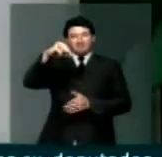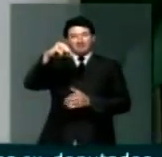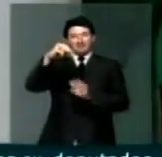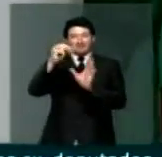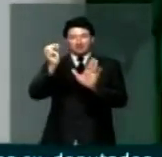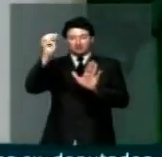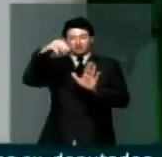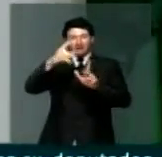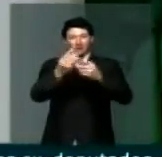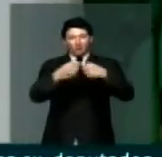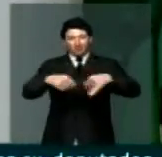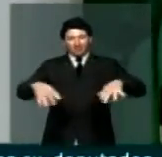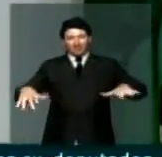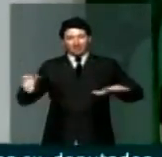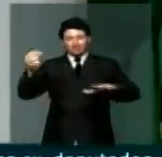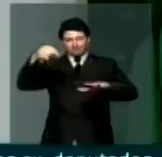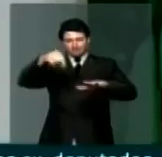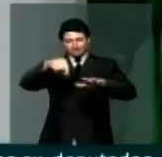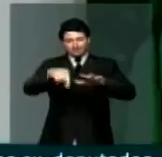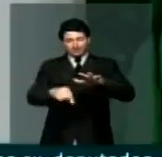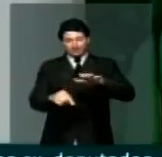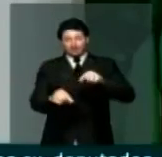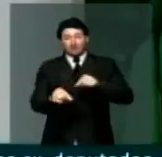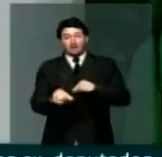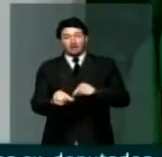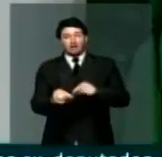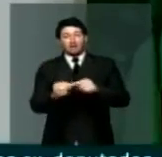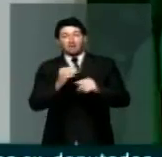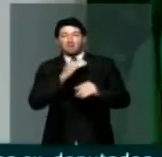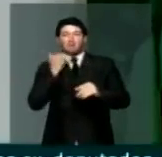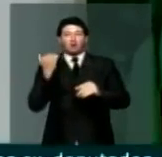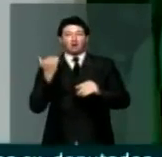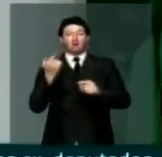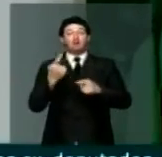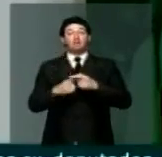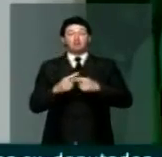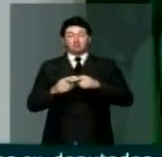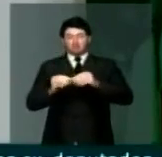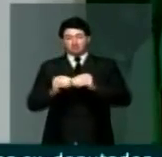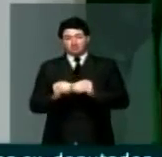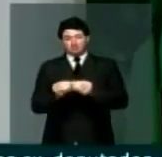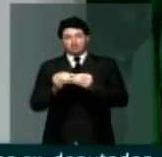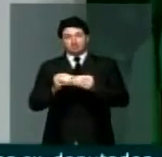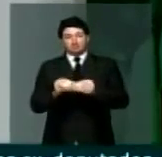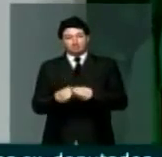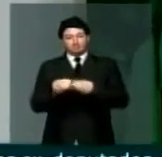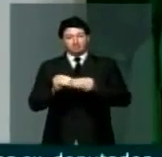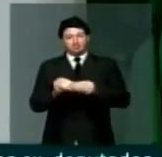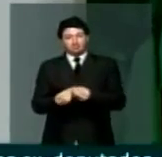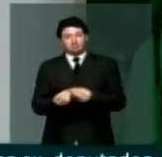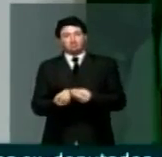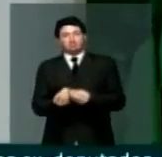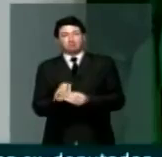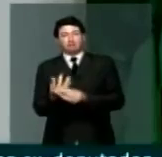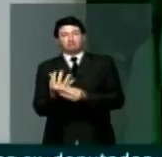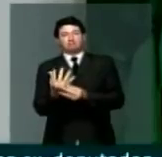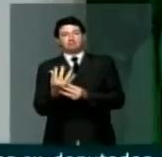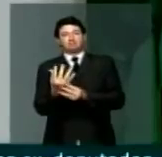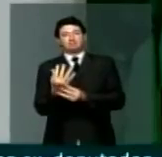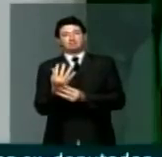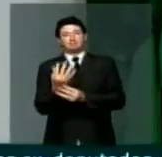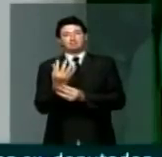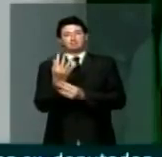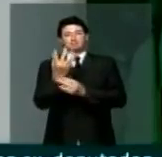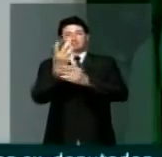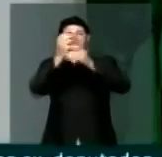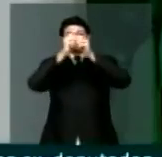fecundação. Morre o grão para nascer a rama verde e espalhar